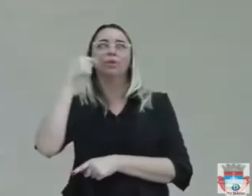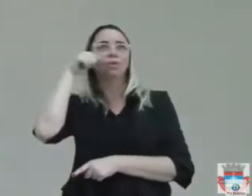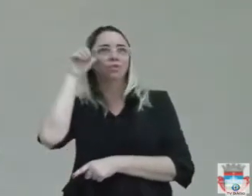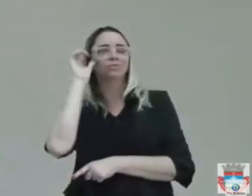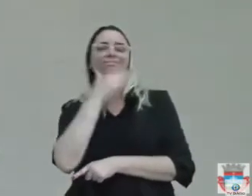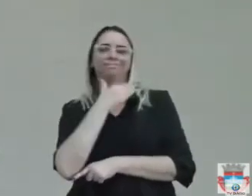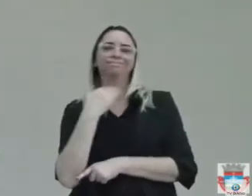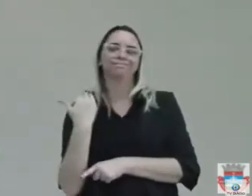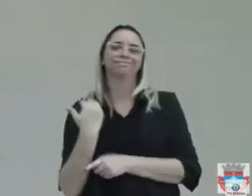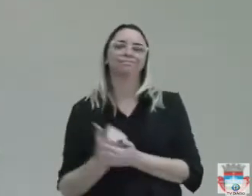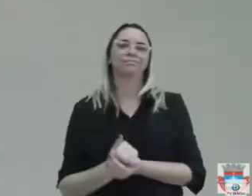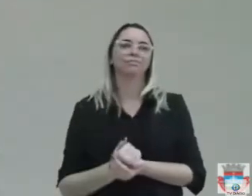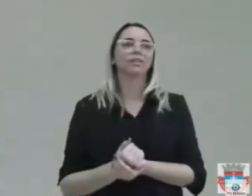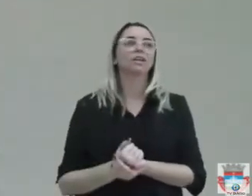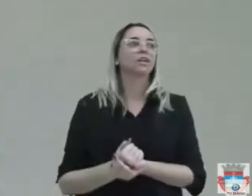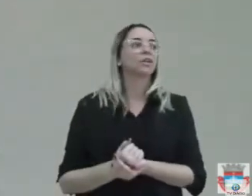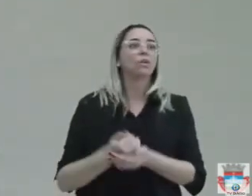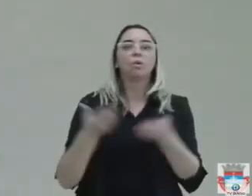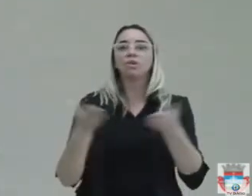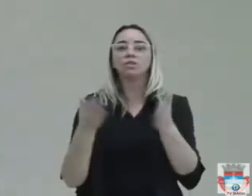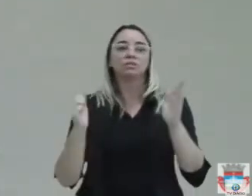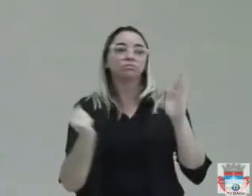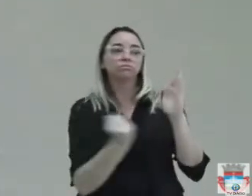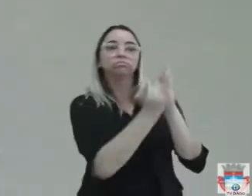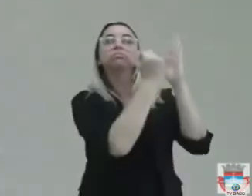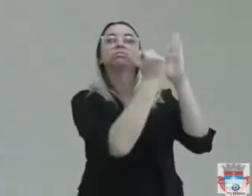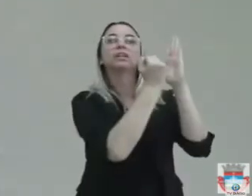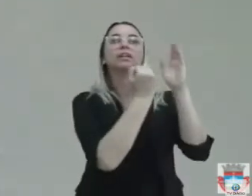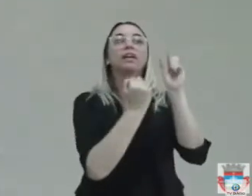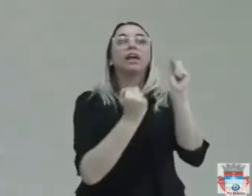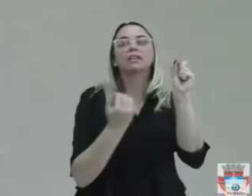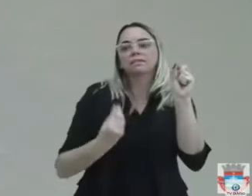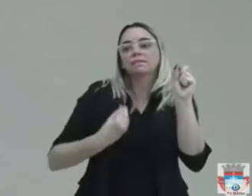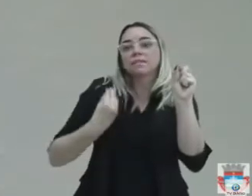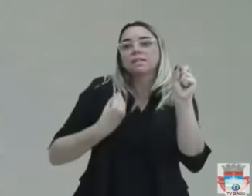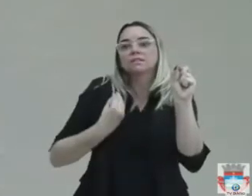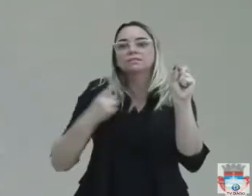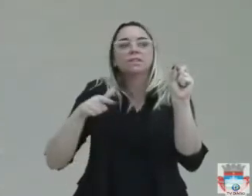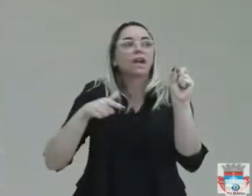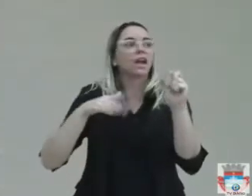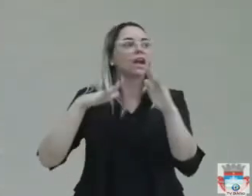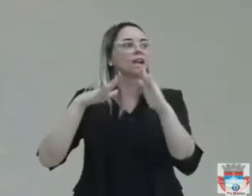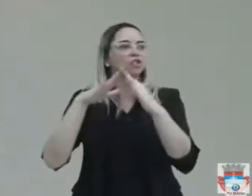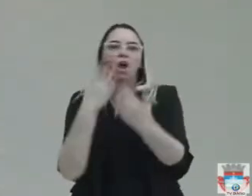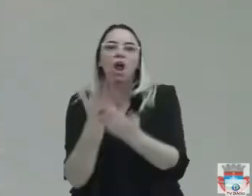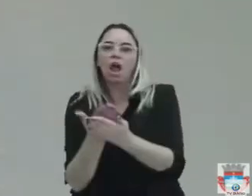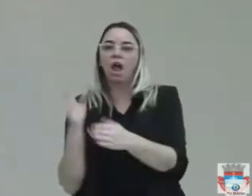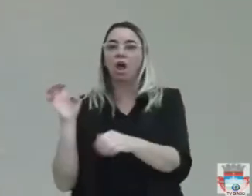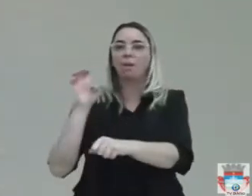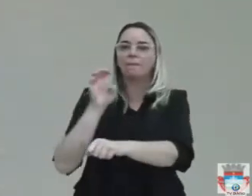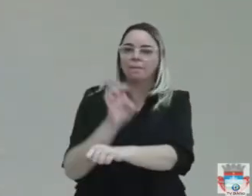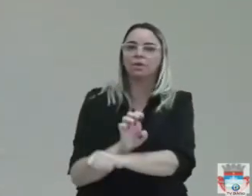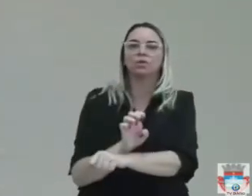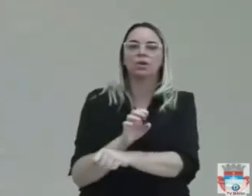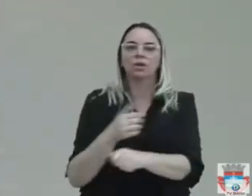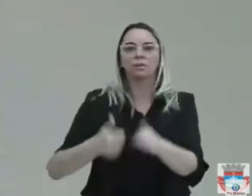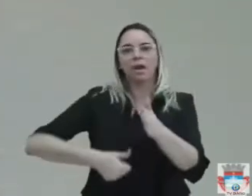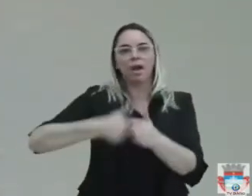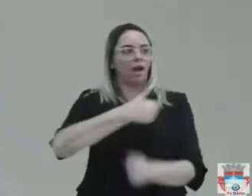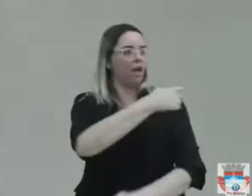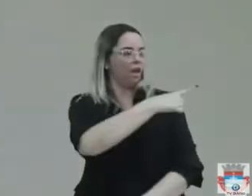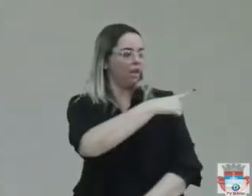Gostaria de registrar a presença aqui da Escola Elpíde Barbosa Maciel, primeiro A e primeiro B.